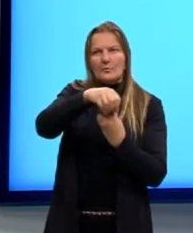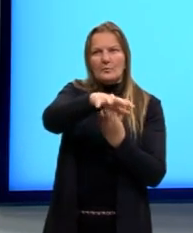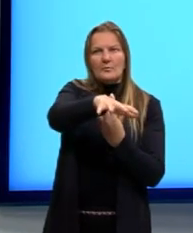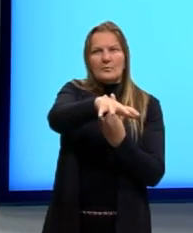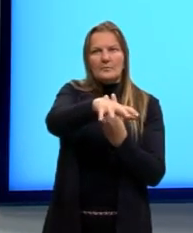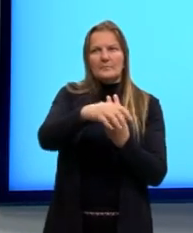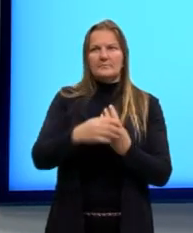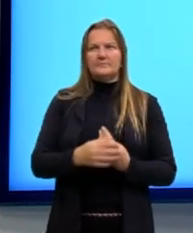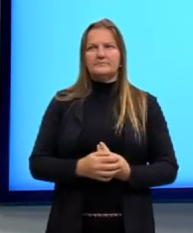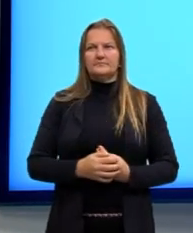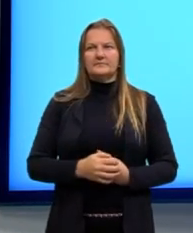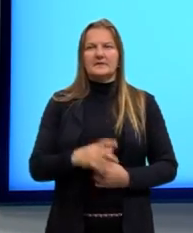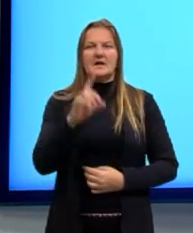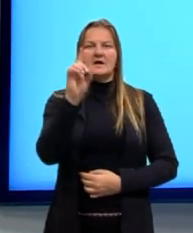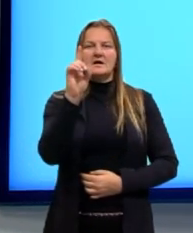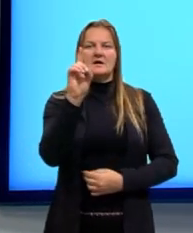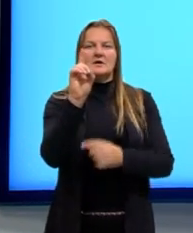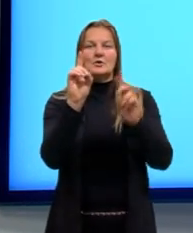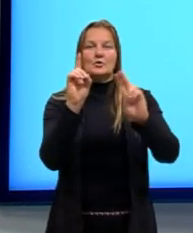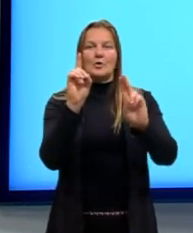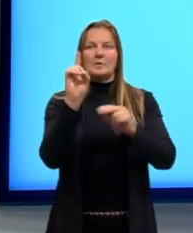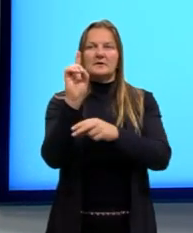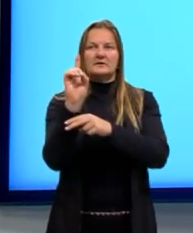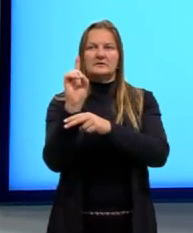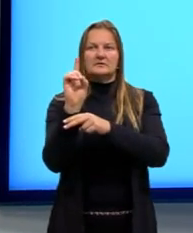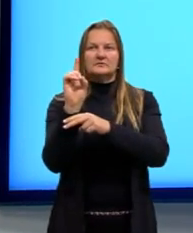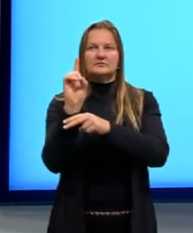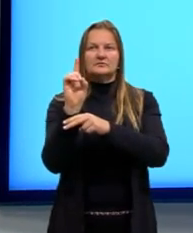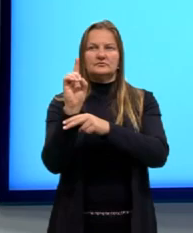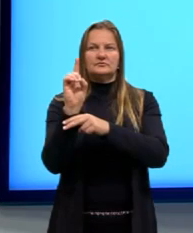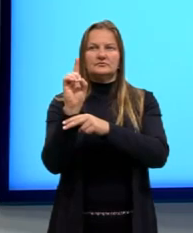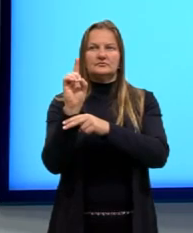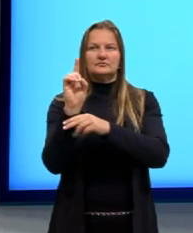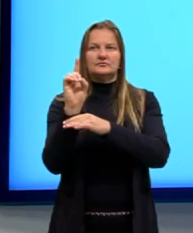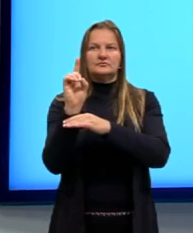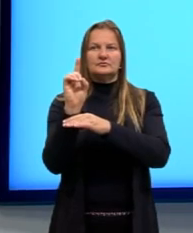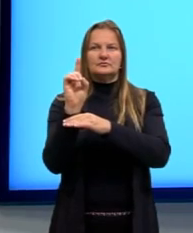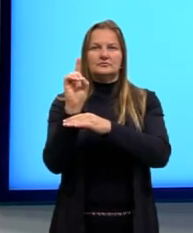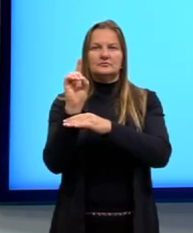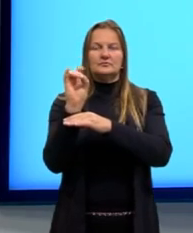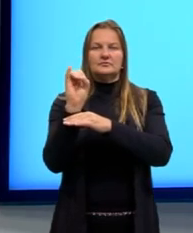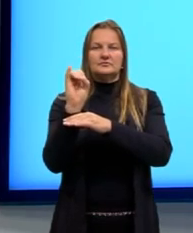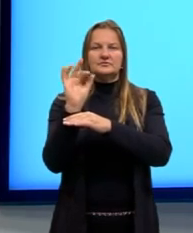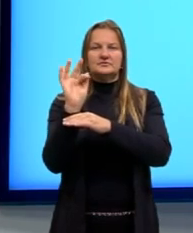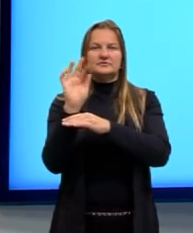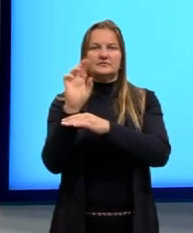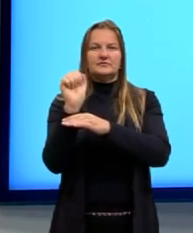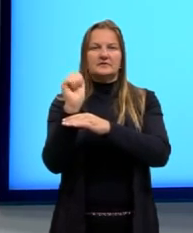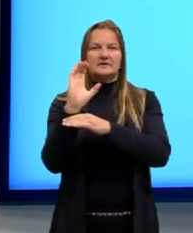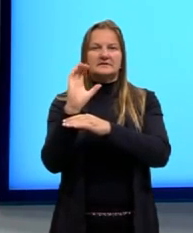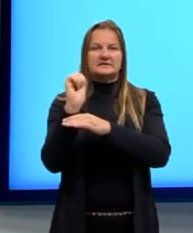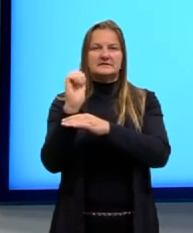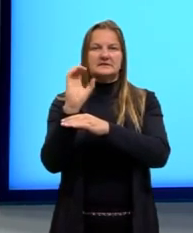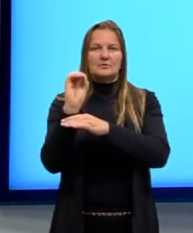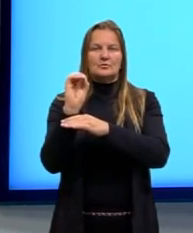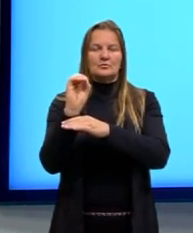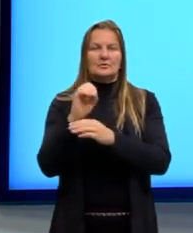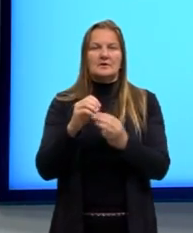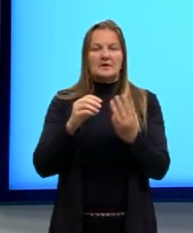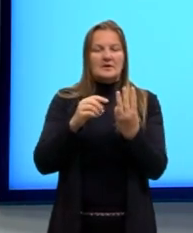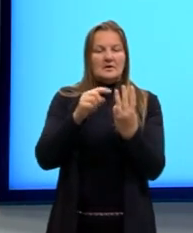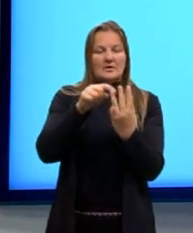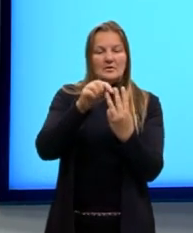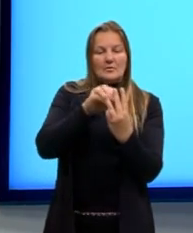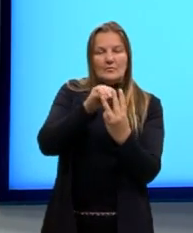o efeito da difração, certo? Ó, eu estou formando duas novas ondas. Porém, essas duas ondas, elas vão colidir